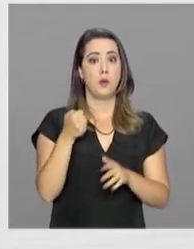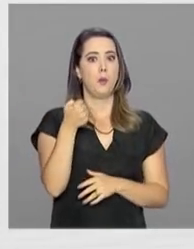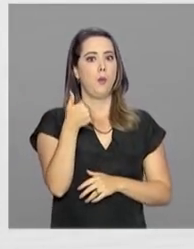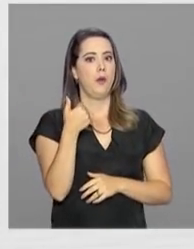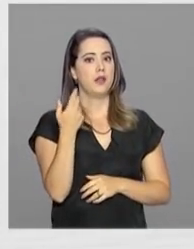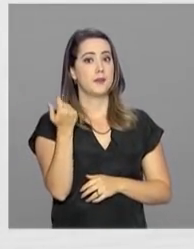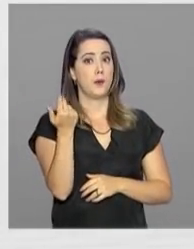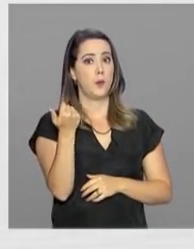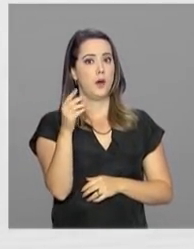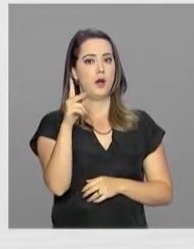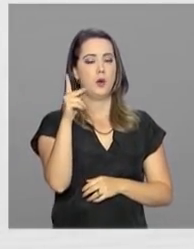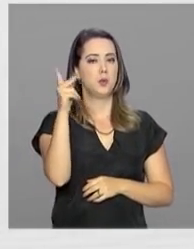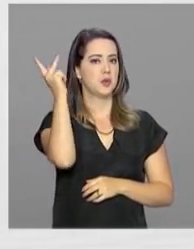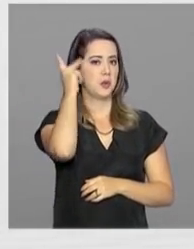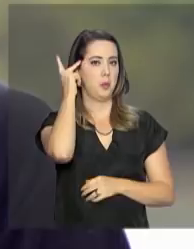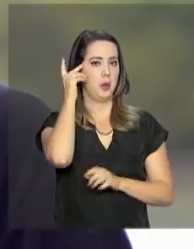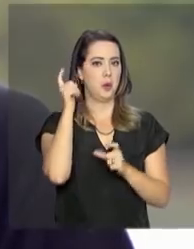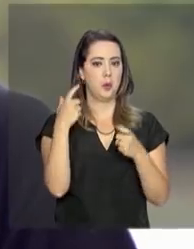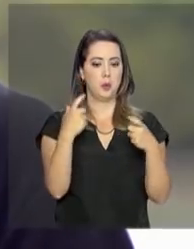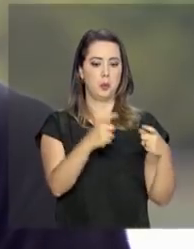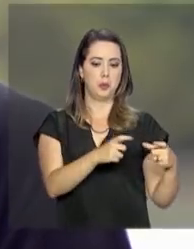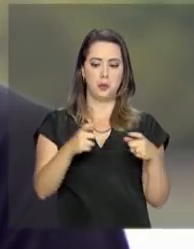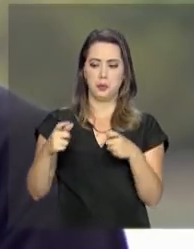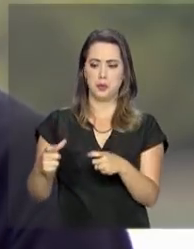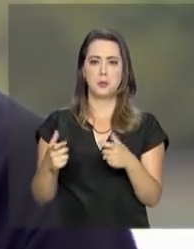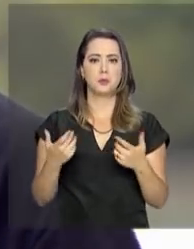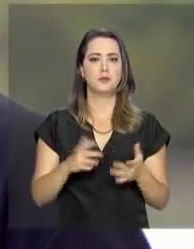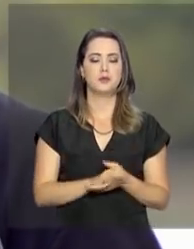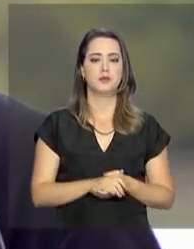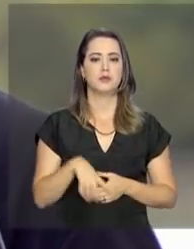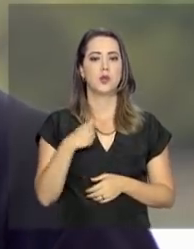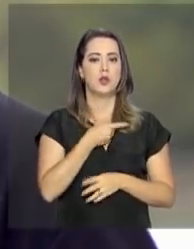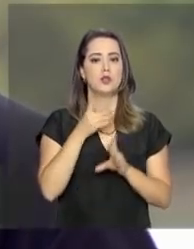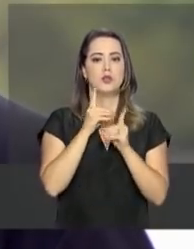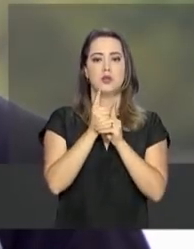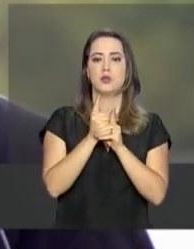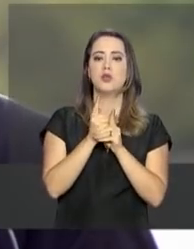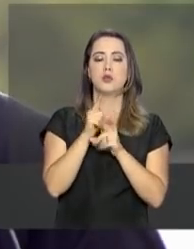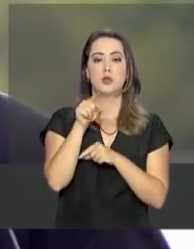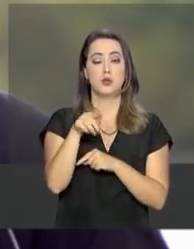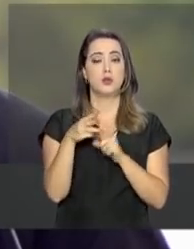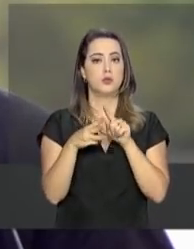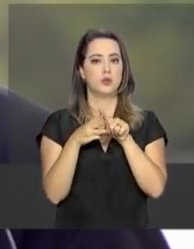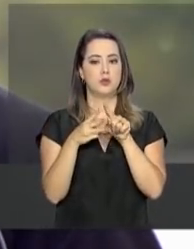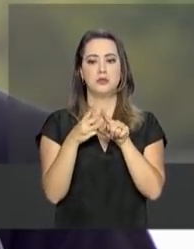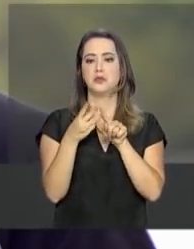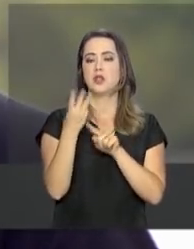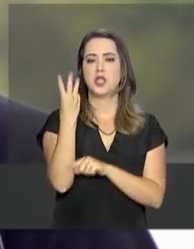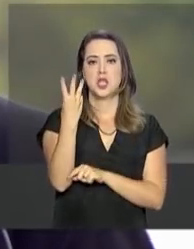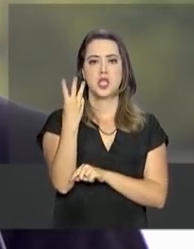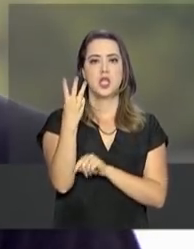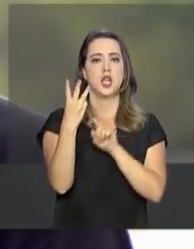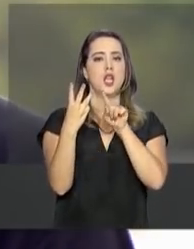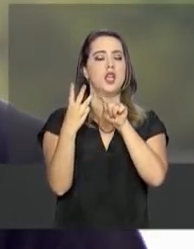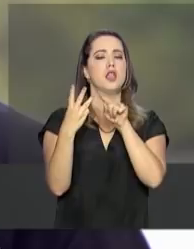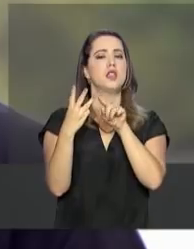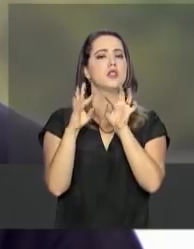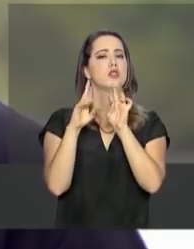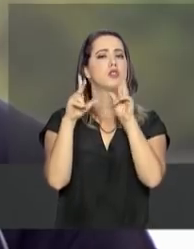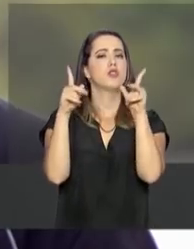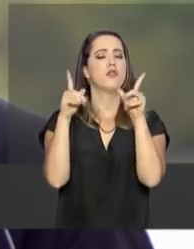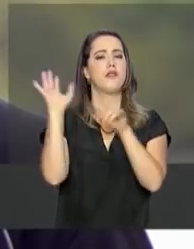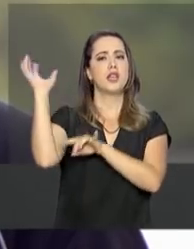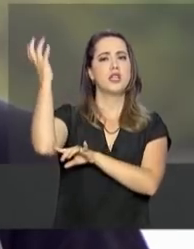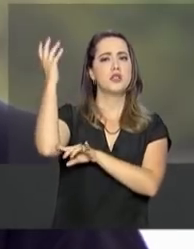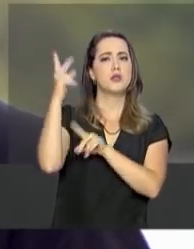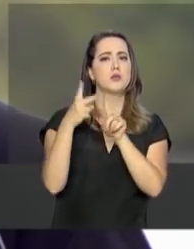tamanho da cidade de São Paulo. Nós encontramos espécies comuns, esses três biomas, no mesmo local. Isso